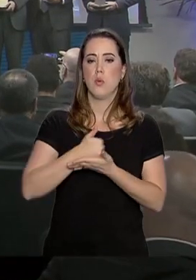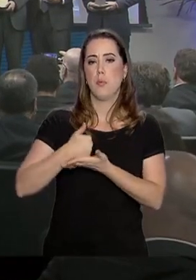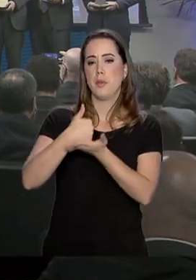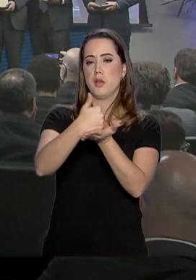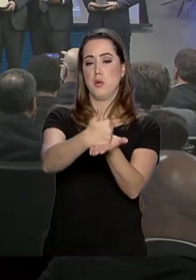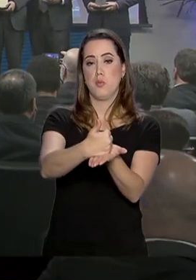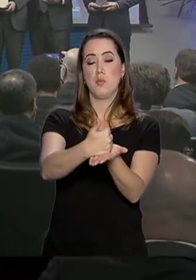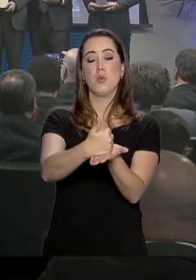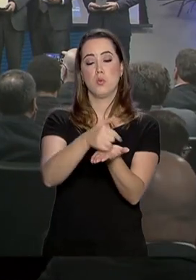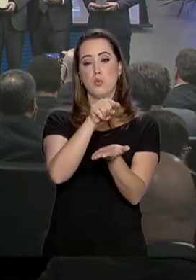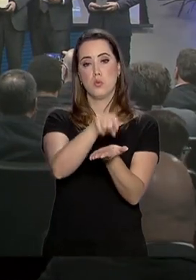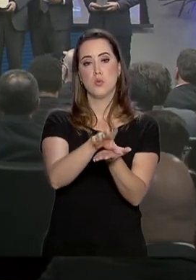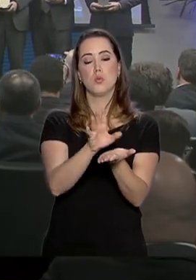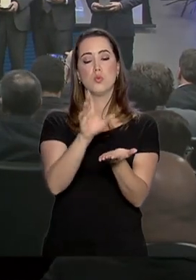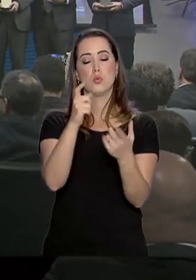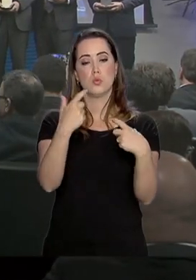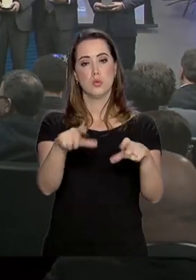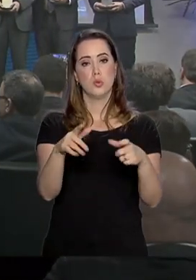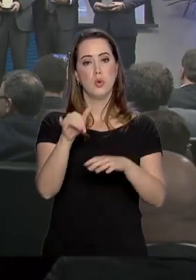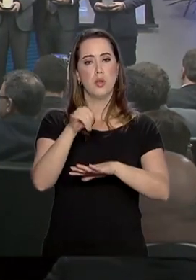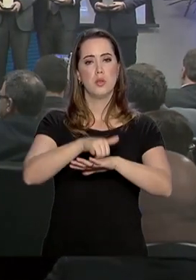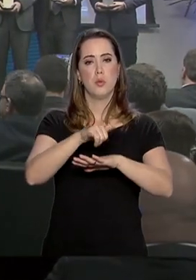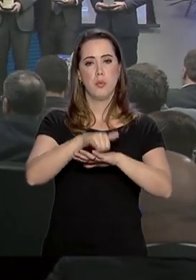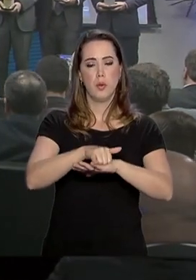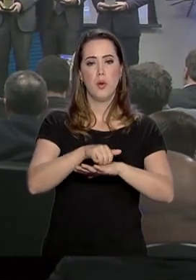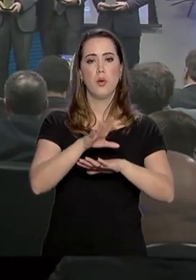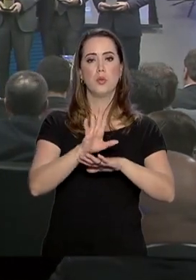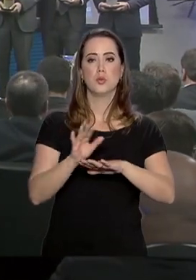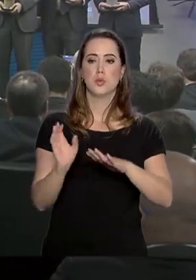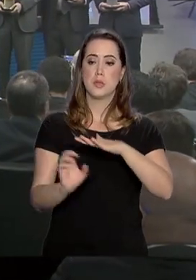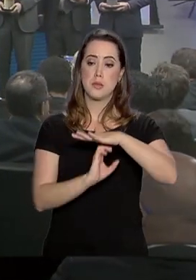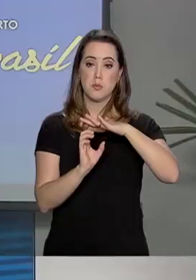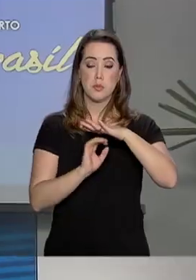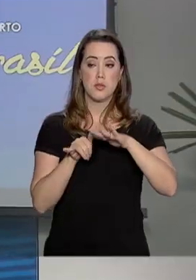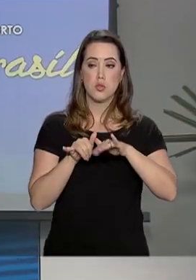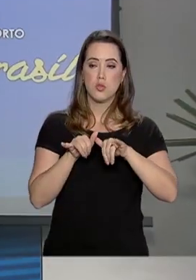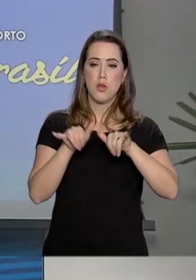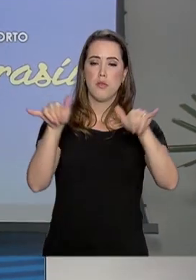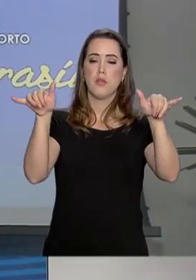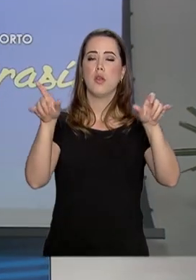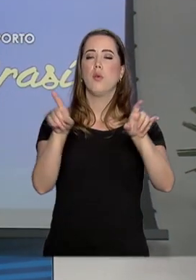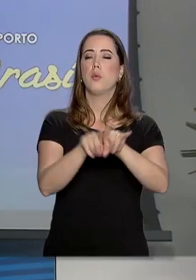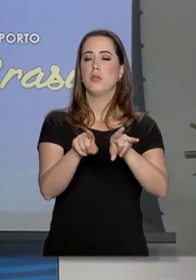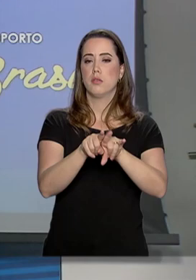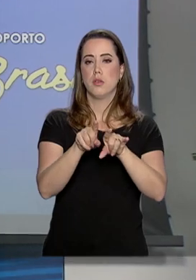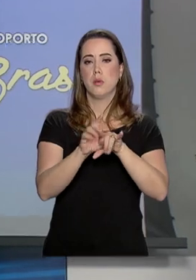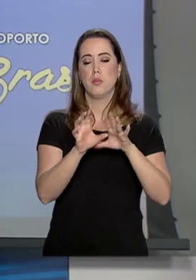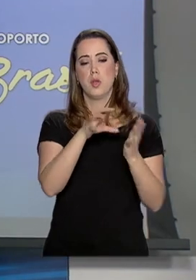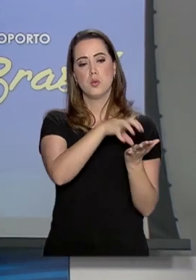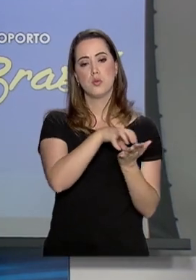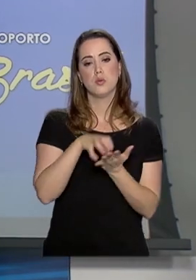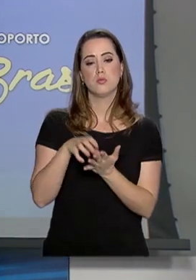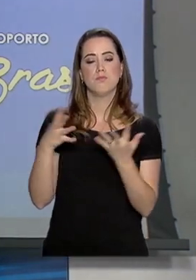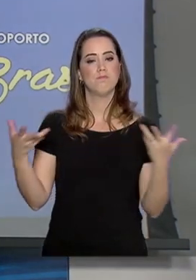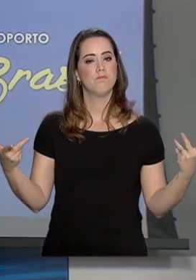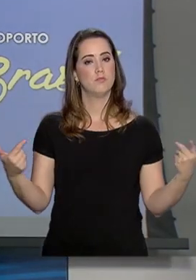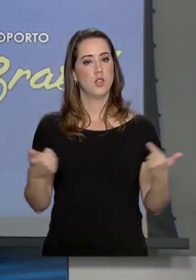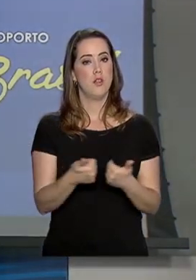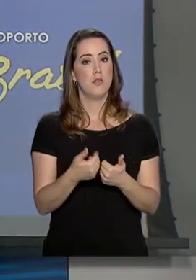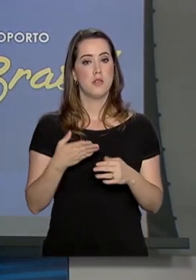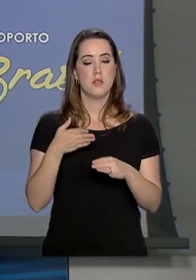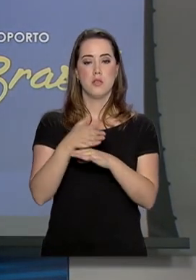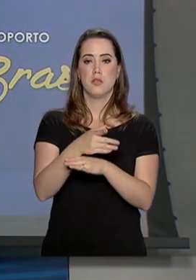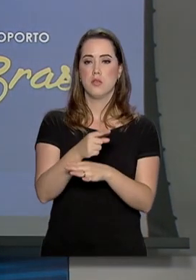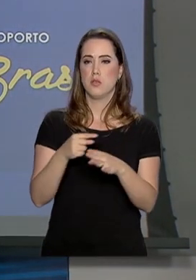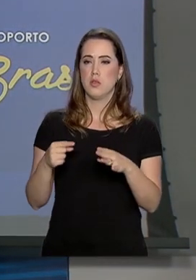companhias aéreas e órgãos públicos, totalizando sete categorias. São avaliados quesitos como eficiência em check-in,